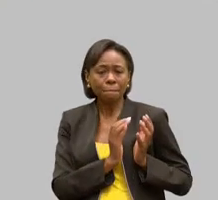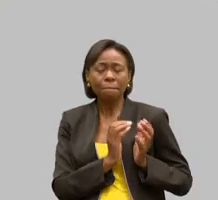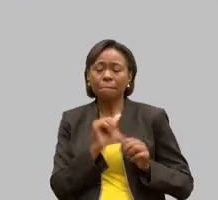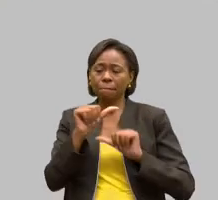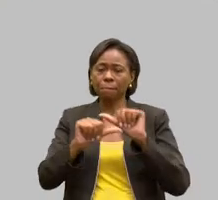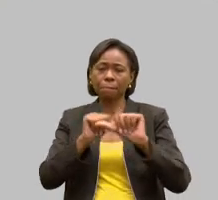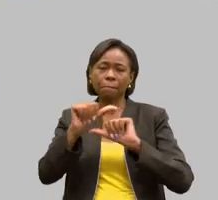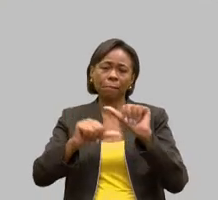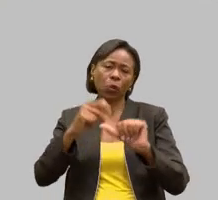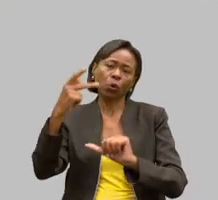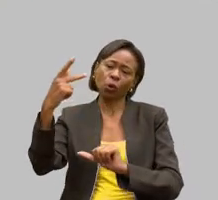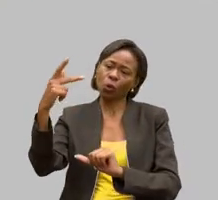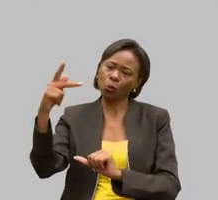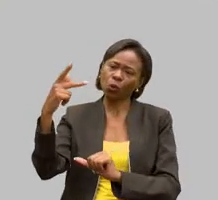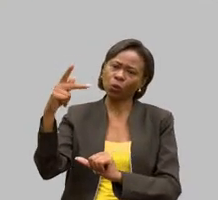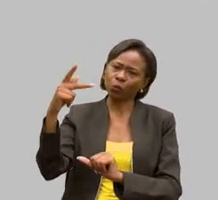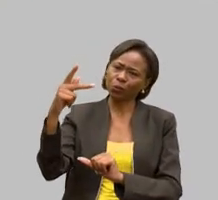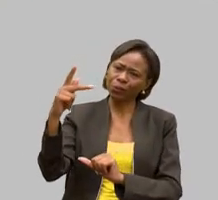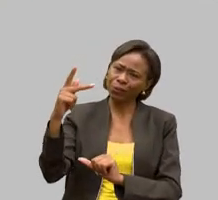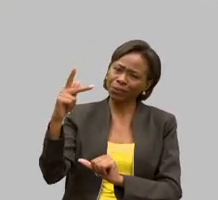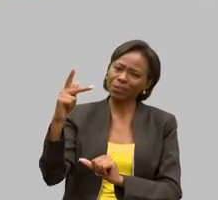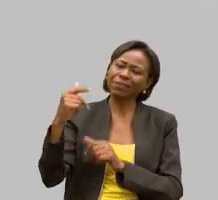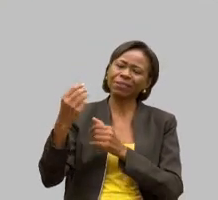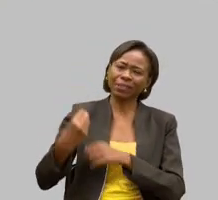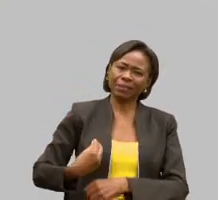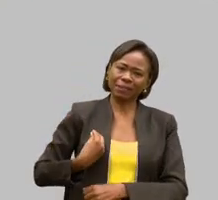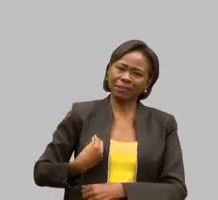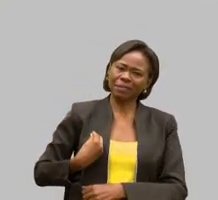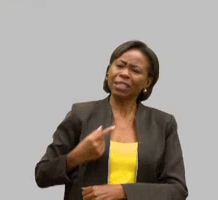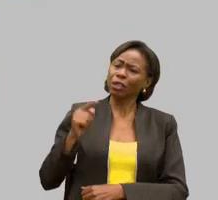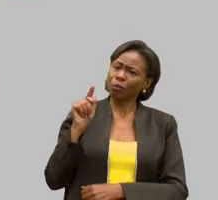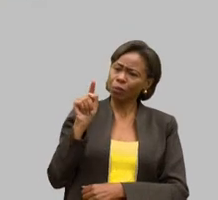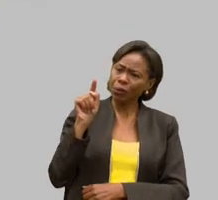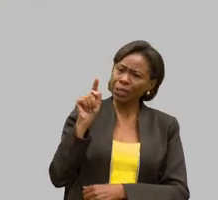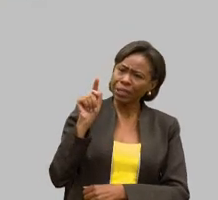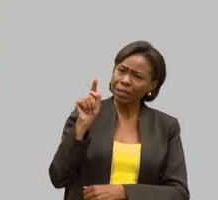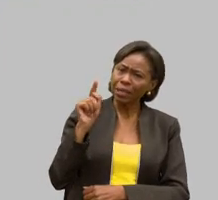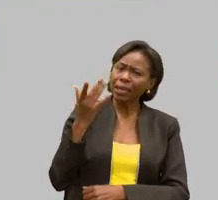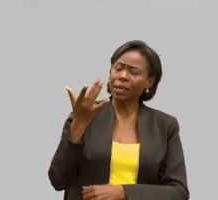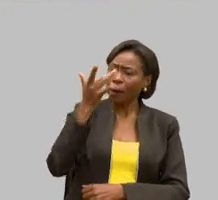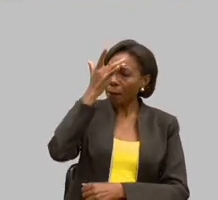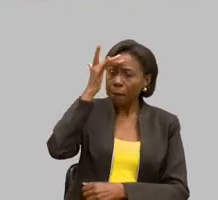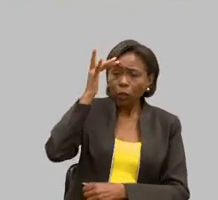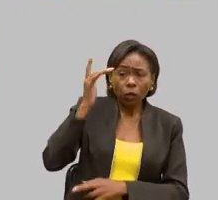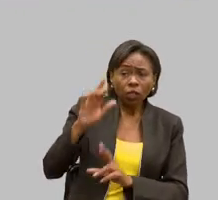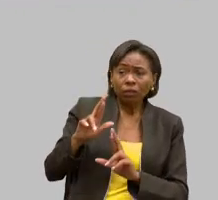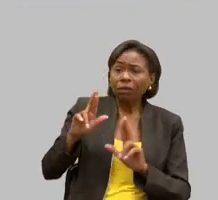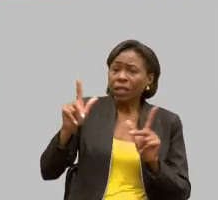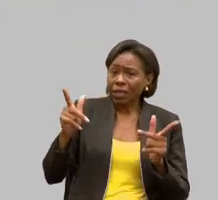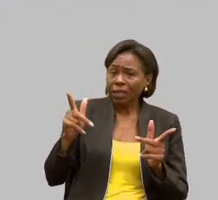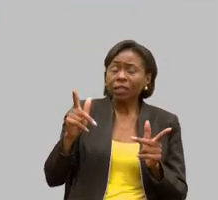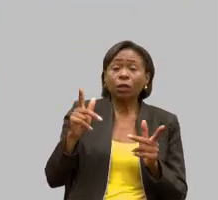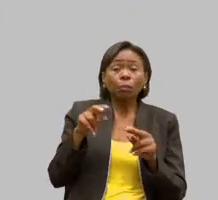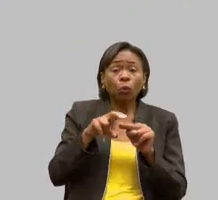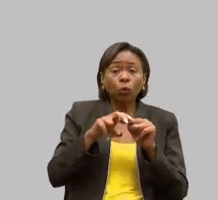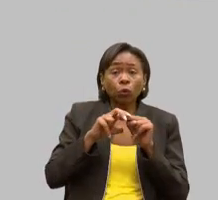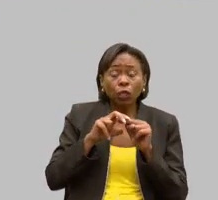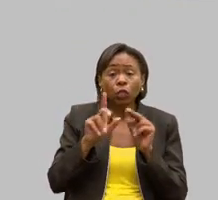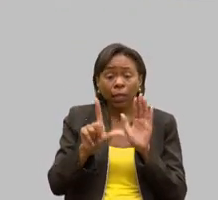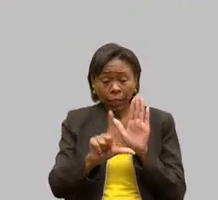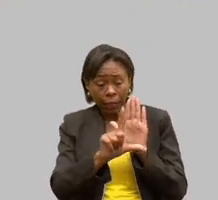completamente diferente e a razão de tudo aquilo que nós queremos chegar nos objetivos dessa nossa lei, dessa nossa